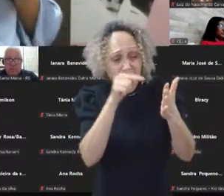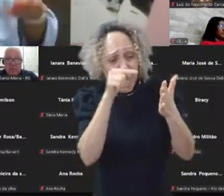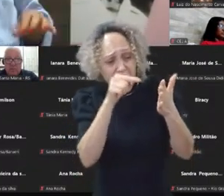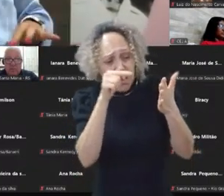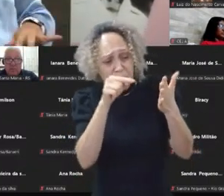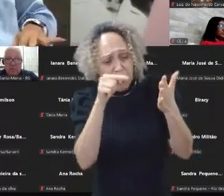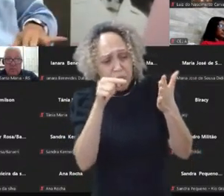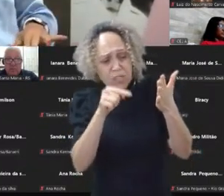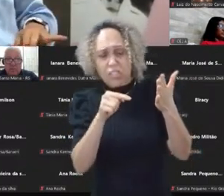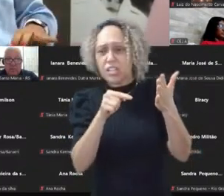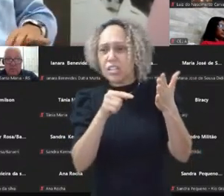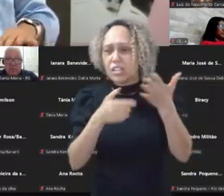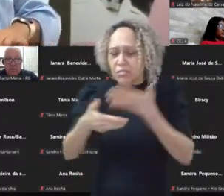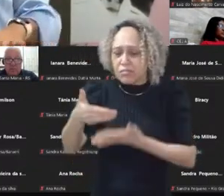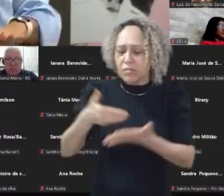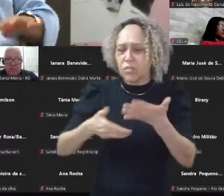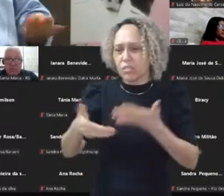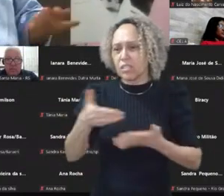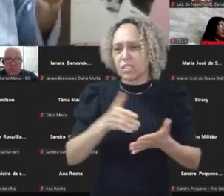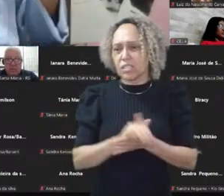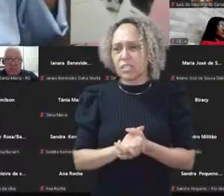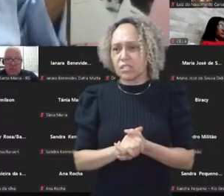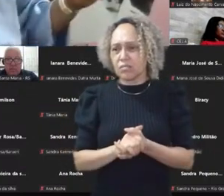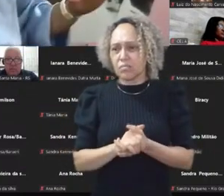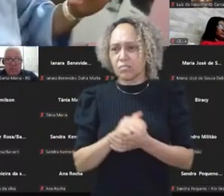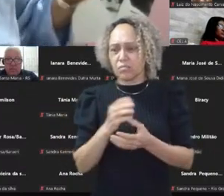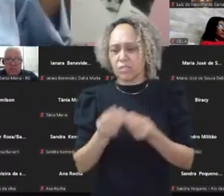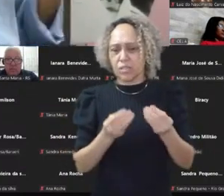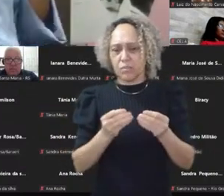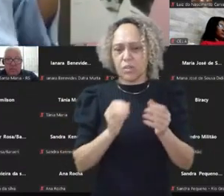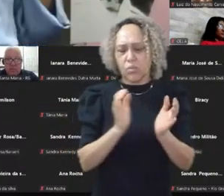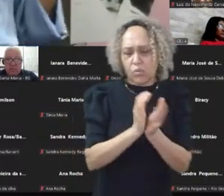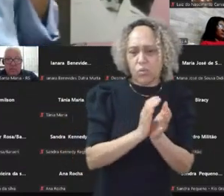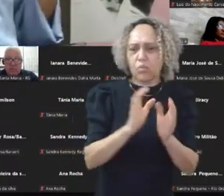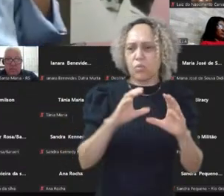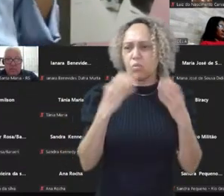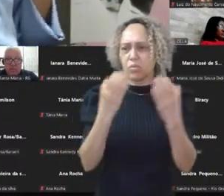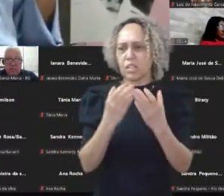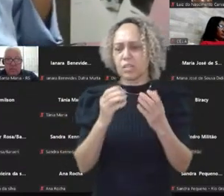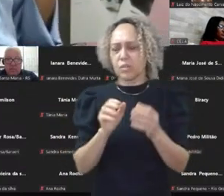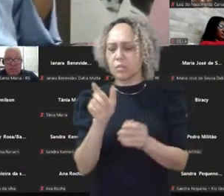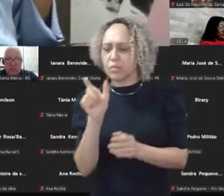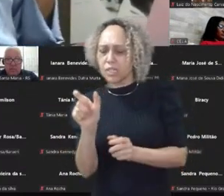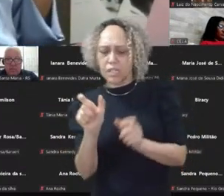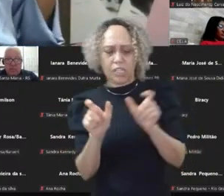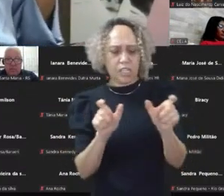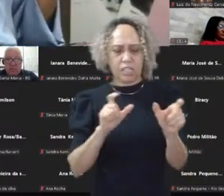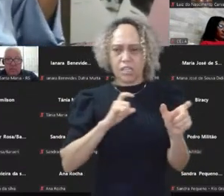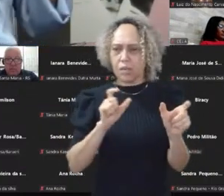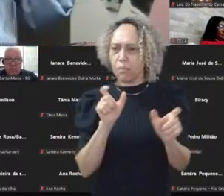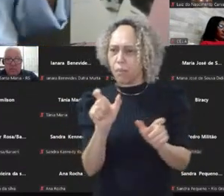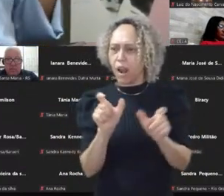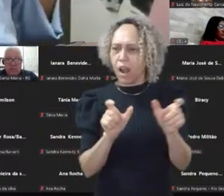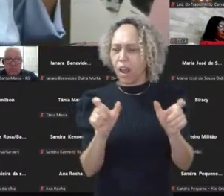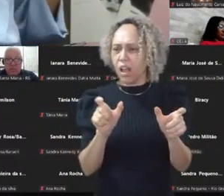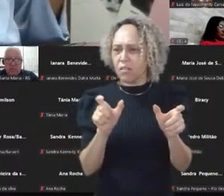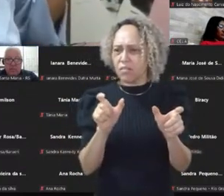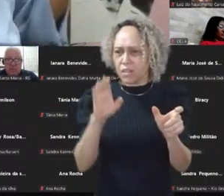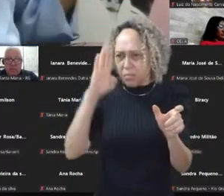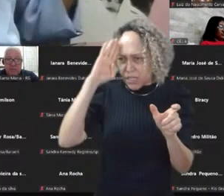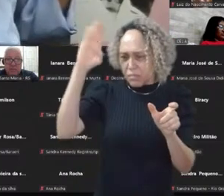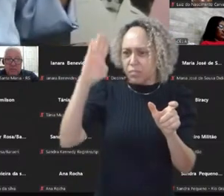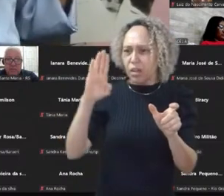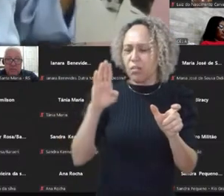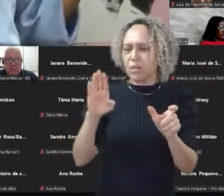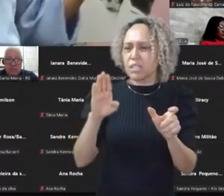centralizadas, mas há grupos, comunidades. Então, eu acho que tem palavras-chave para a gente trabalhar nossas perspectivas que dão essa